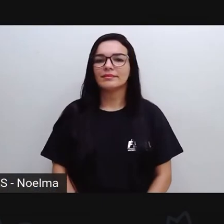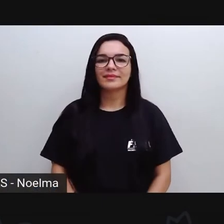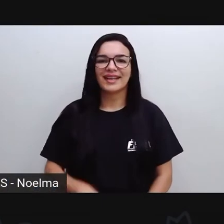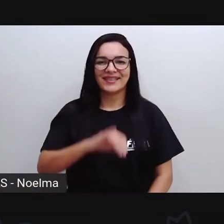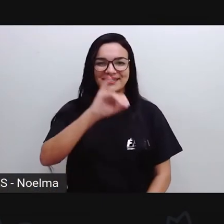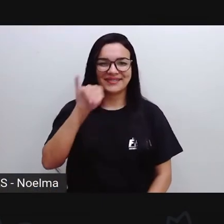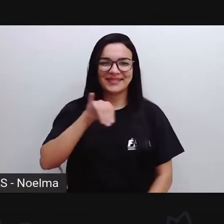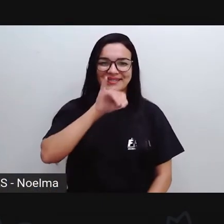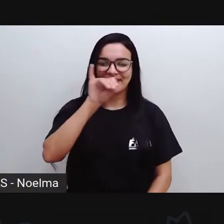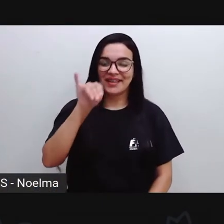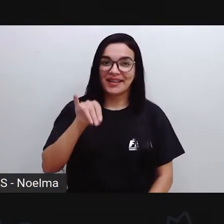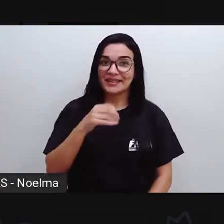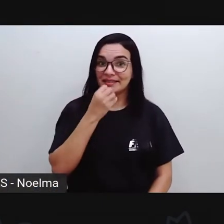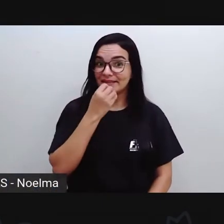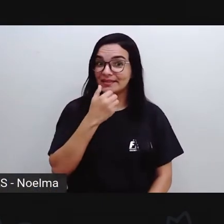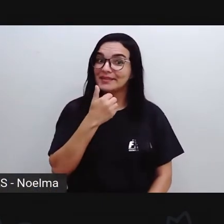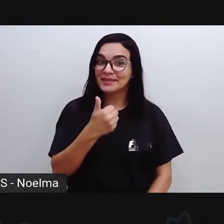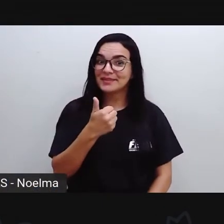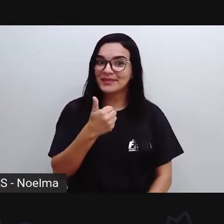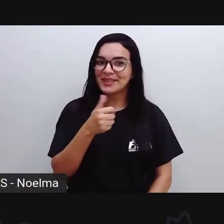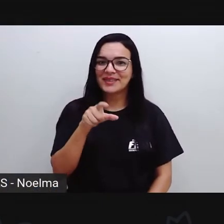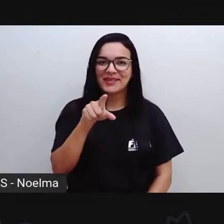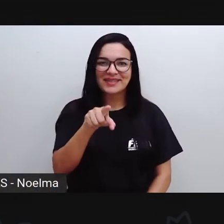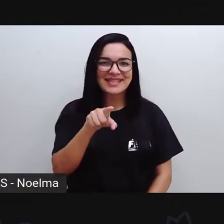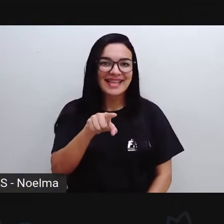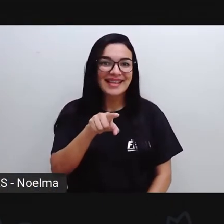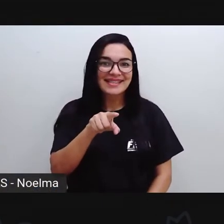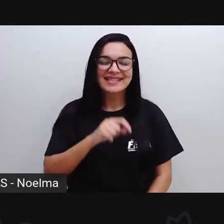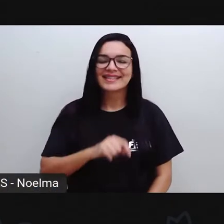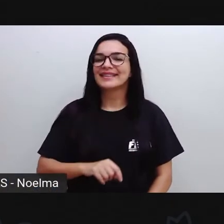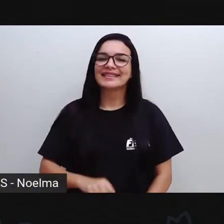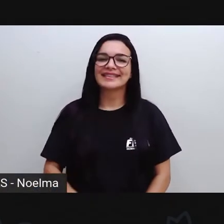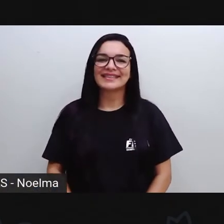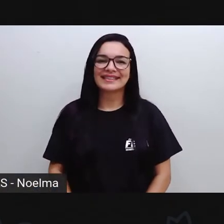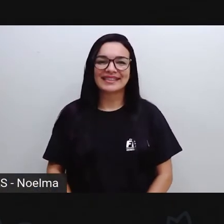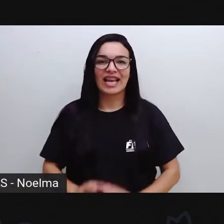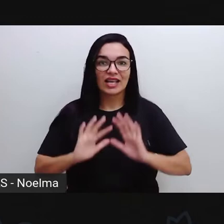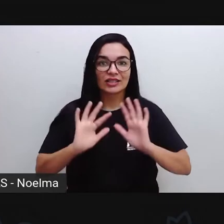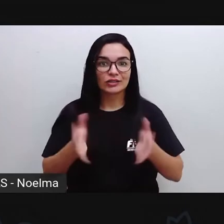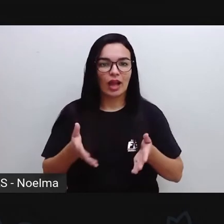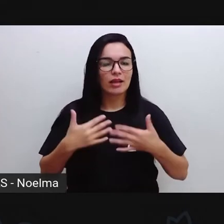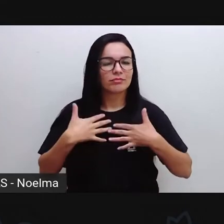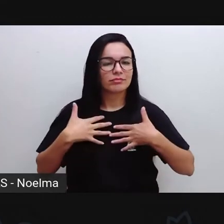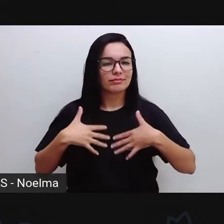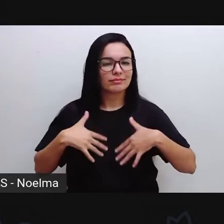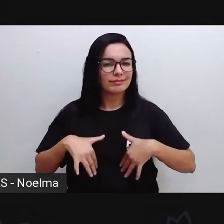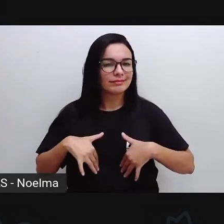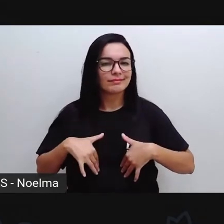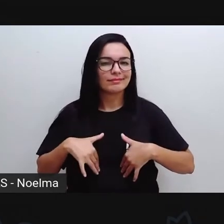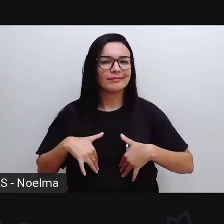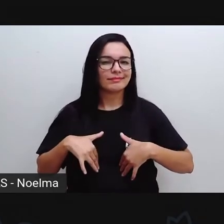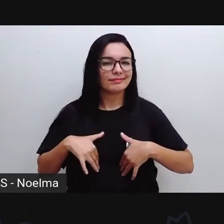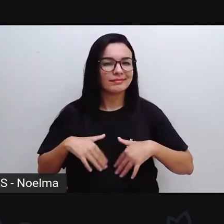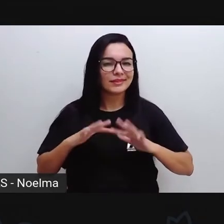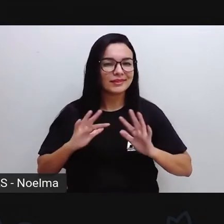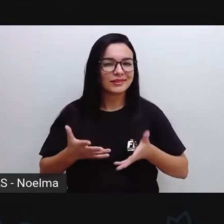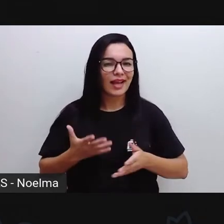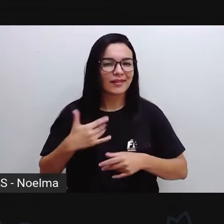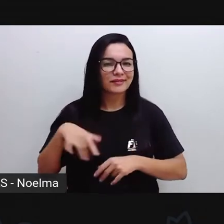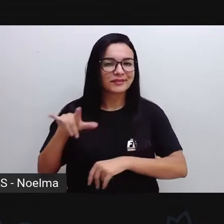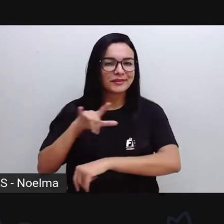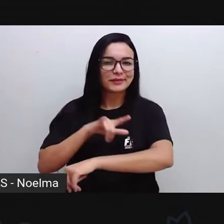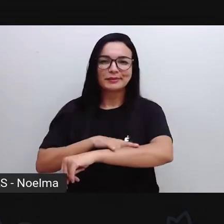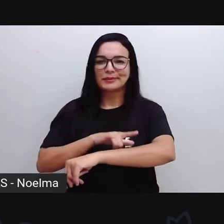Olá, amores! E aí, tudo bem com vocês? Já descansaram, já foram ao